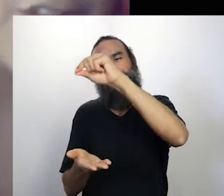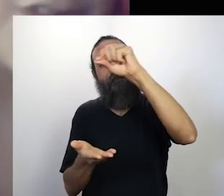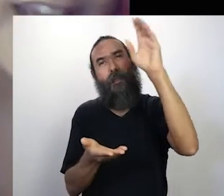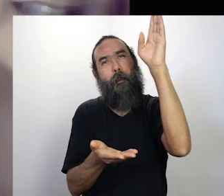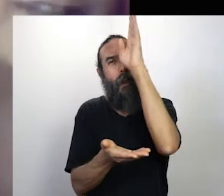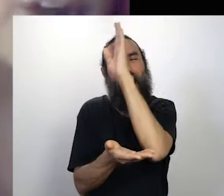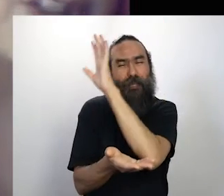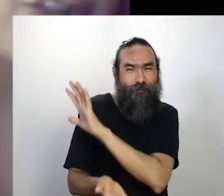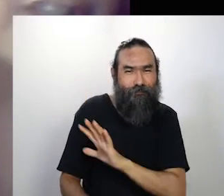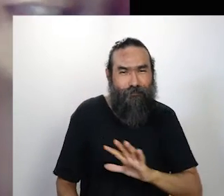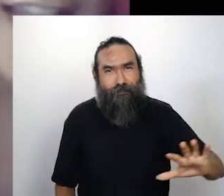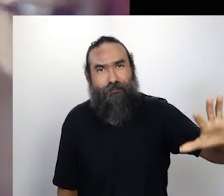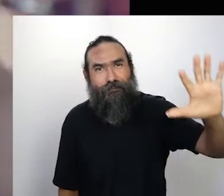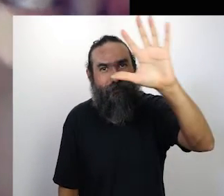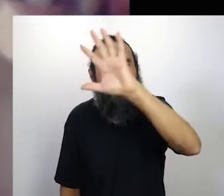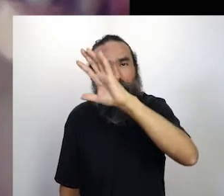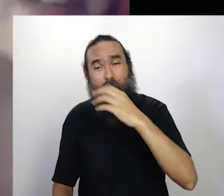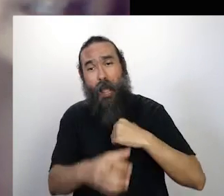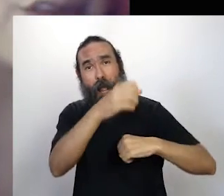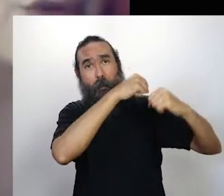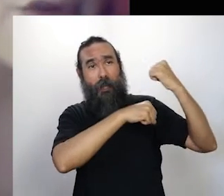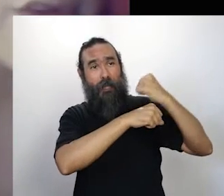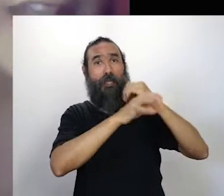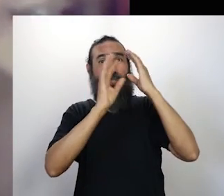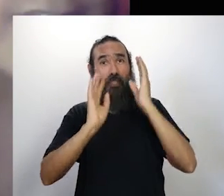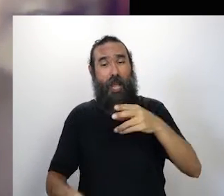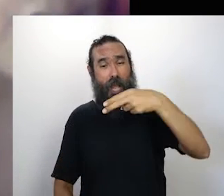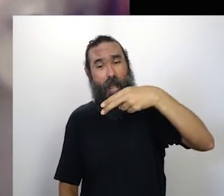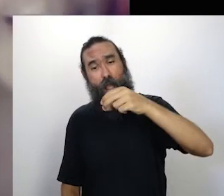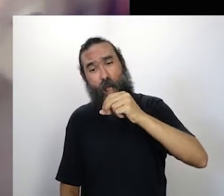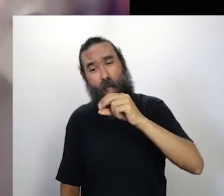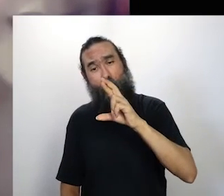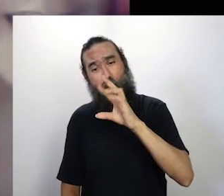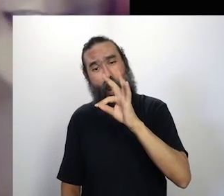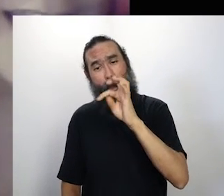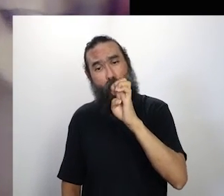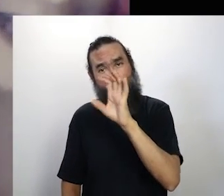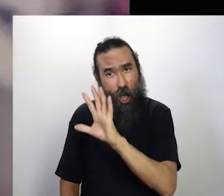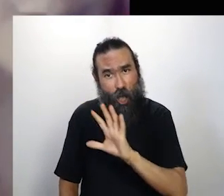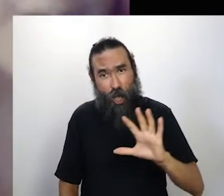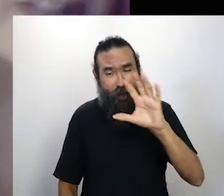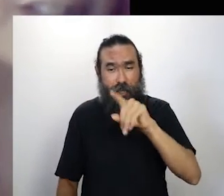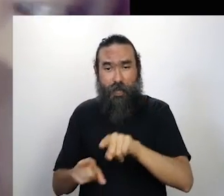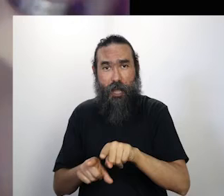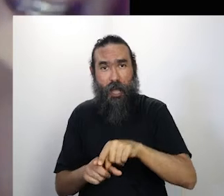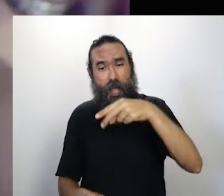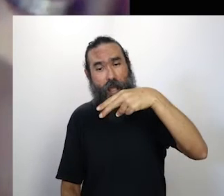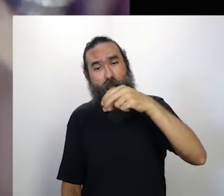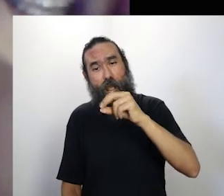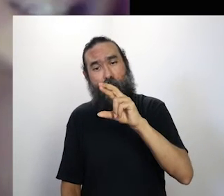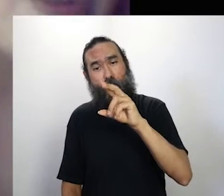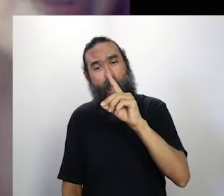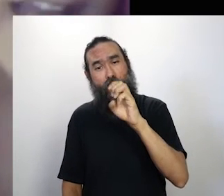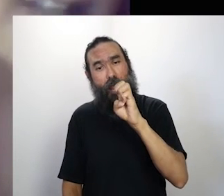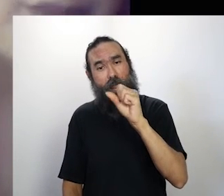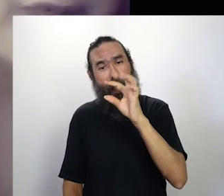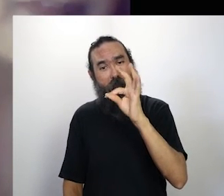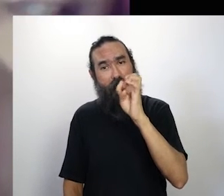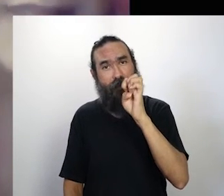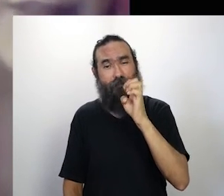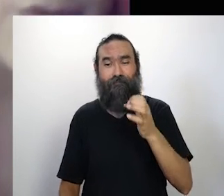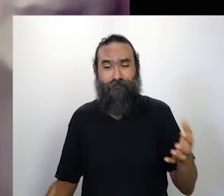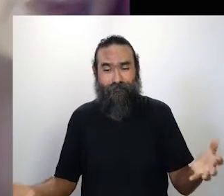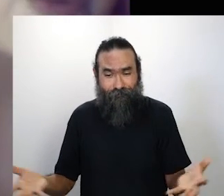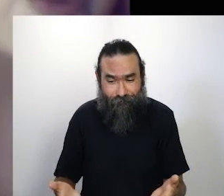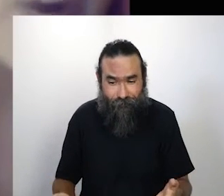passado a gente fez norte e nordeste, esse ano a gente faria sul, sudeste e centro-oeste. E nesse momento a gente estaria saindo de viagem para